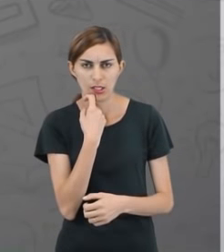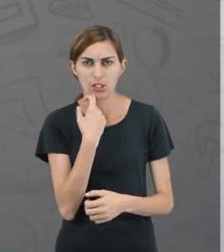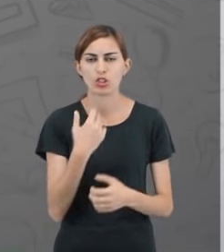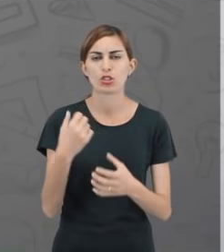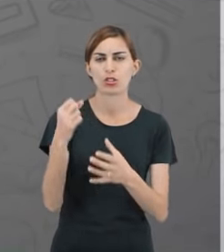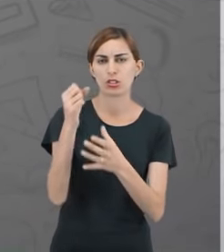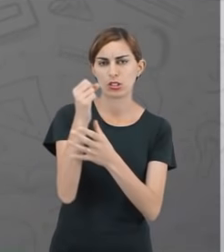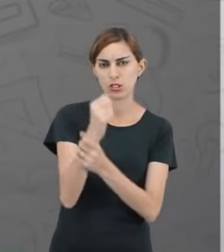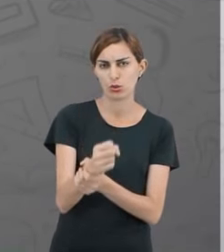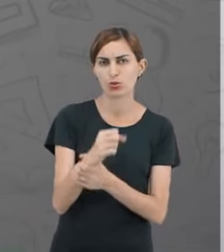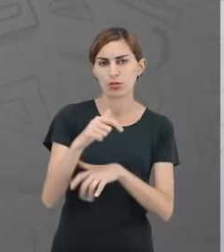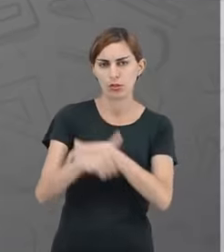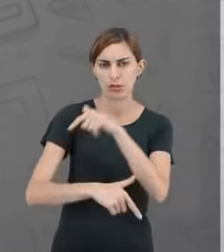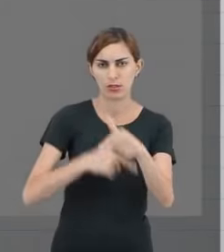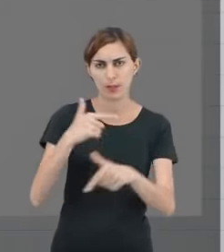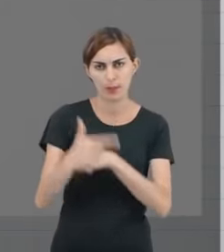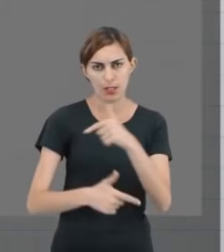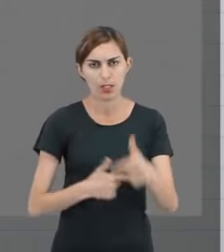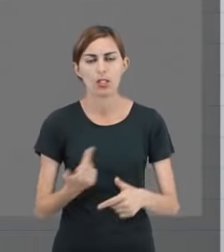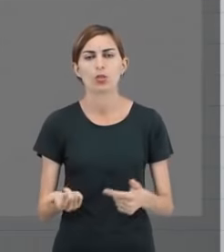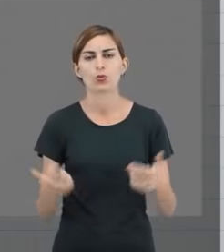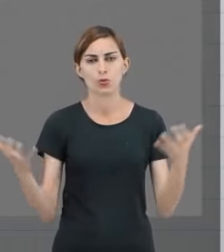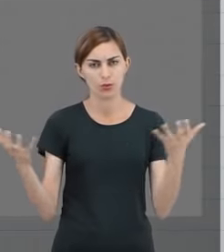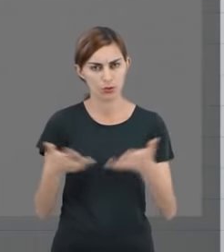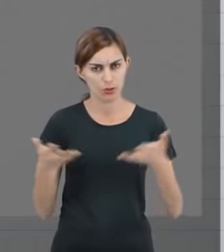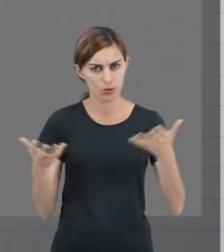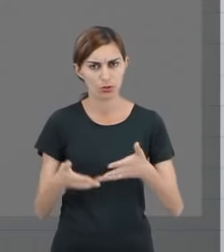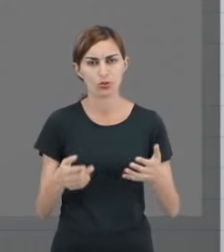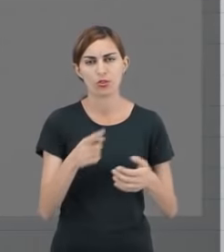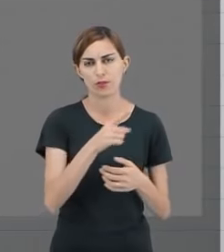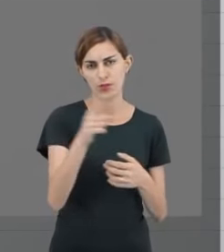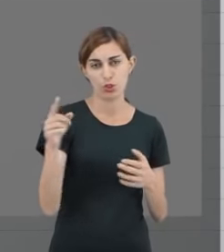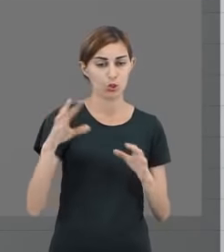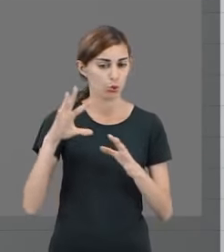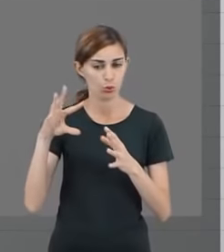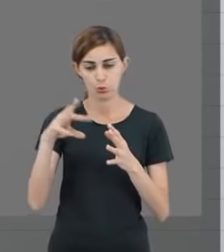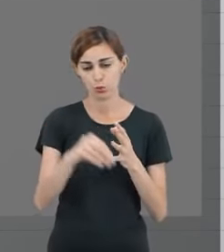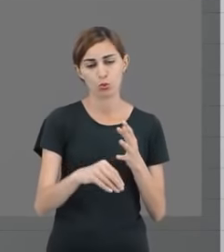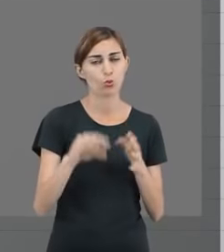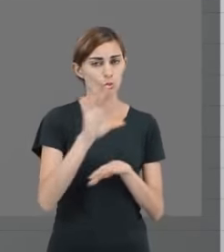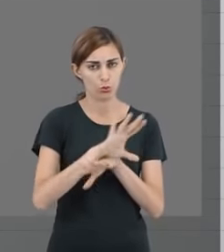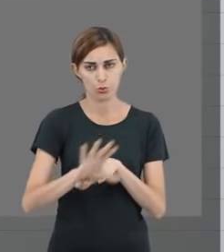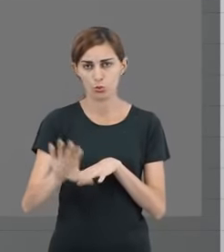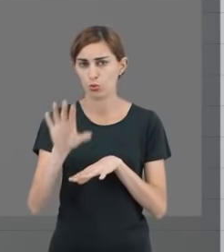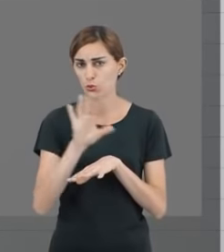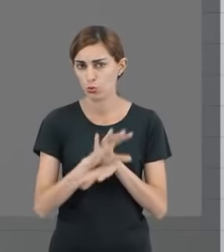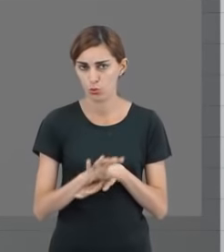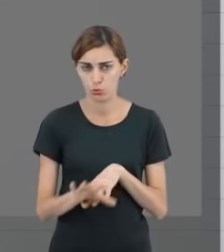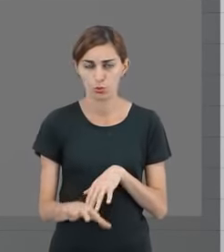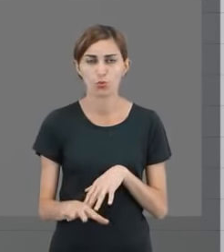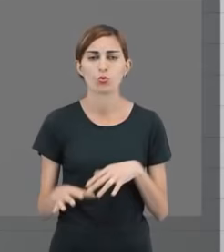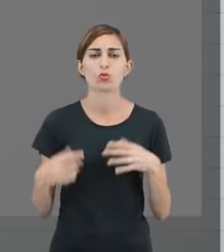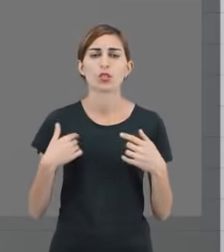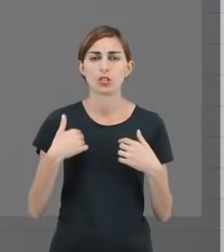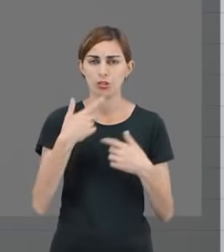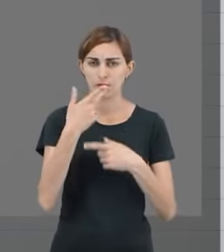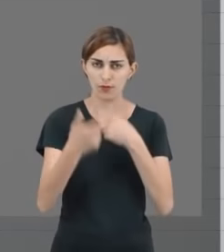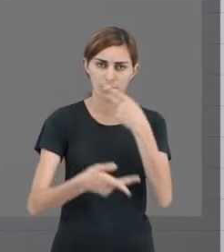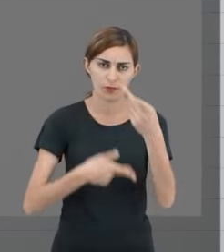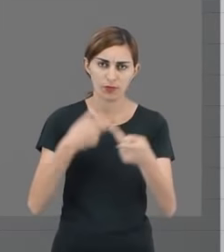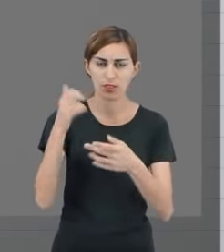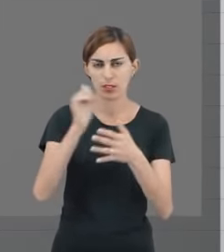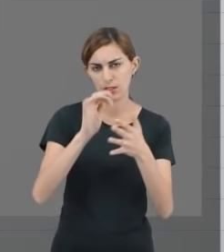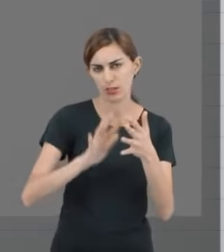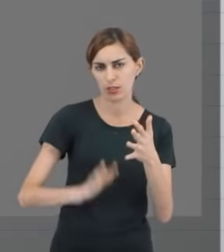segurança do trabalho. Então, agora que você conheceu todos os cursos que nós oferecemos, a gente vai falar das